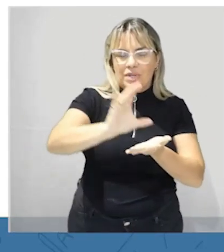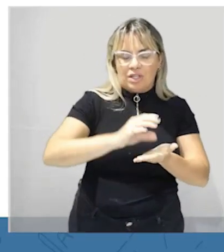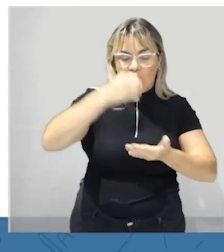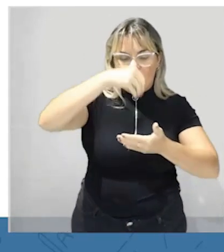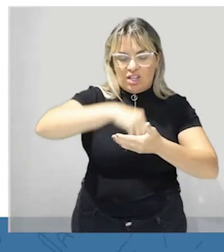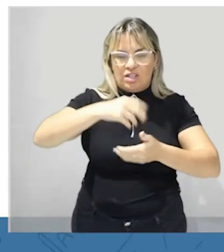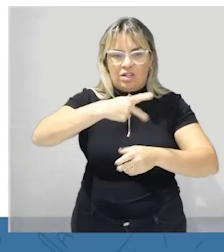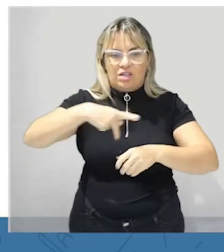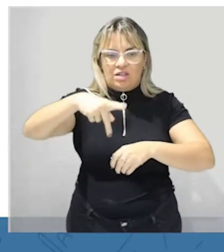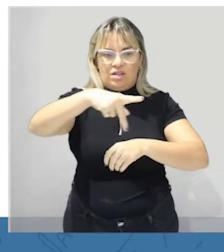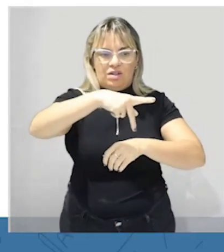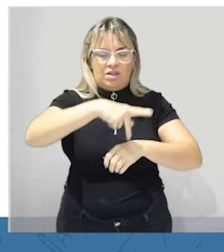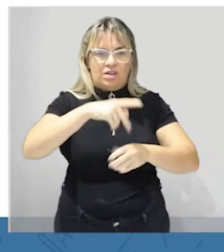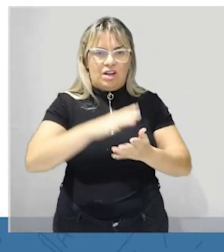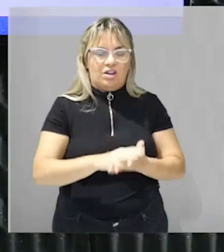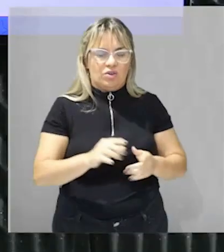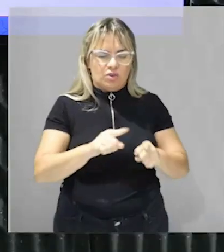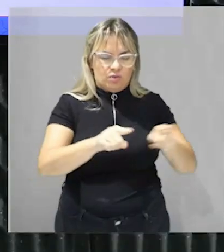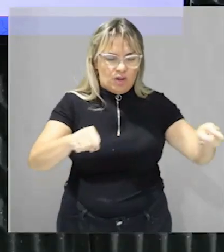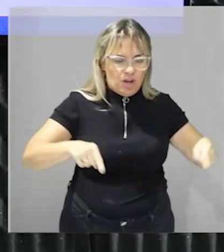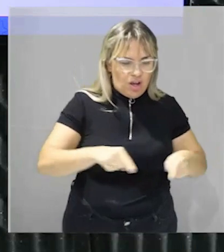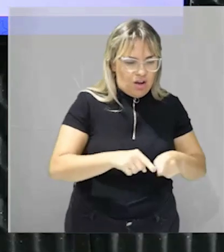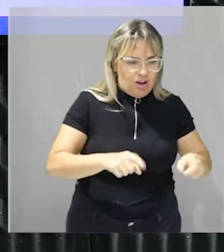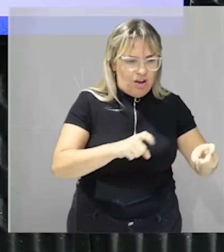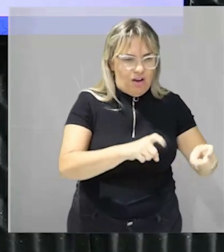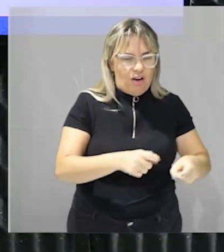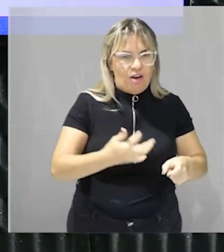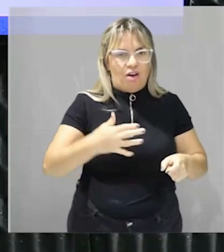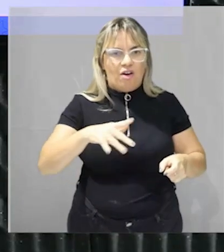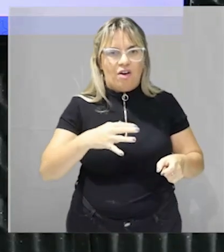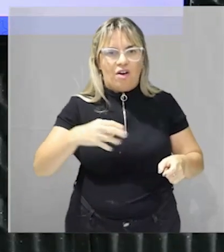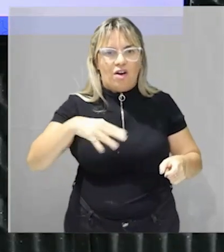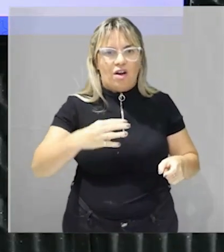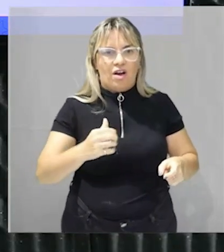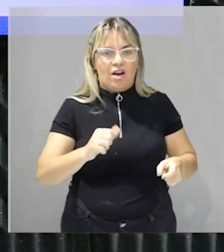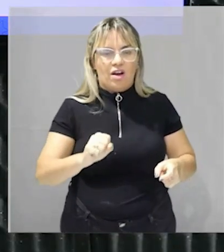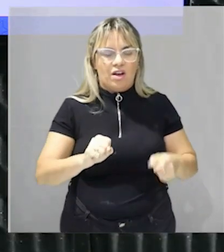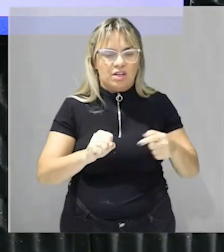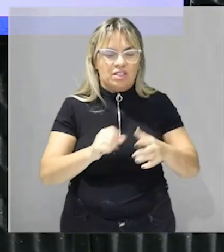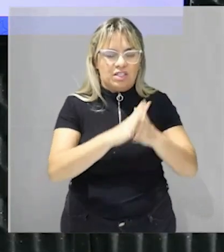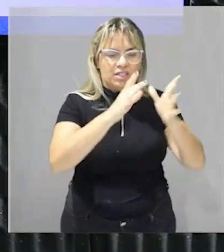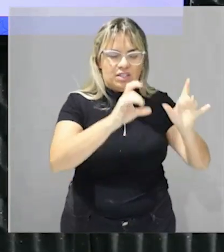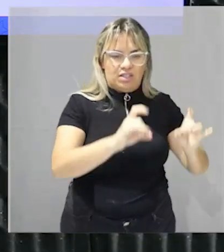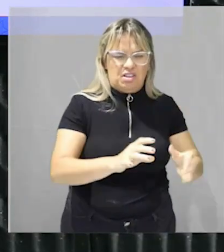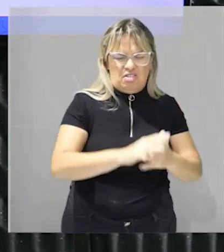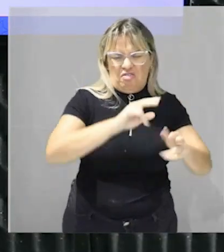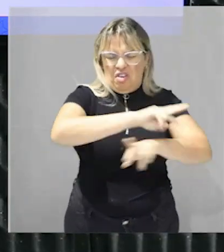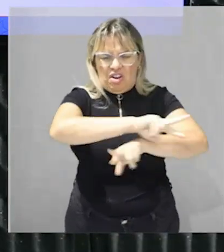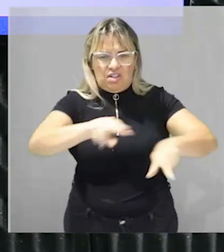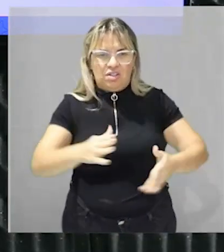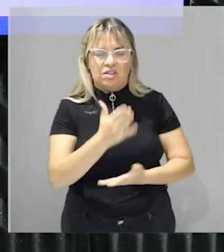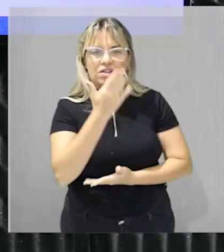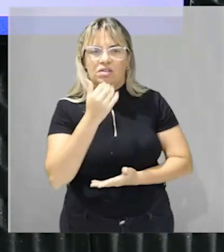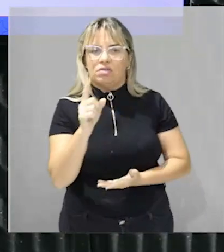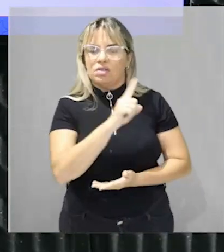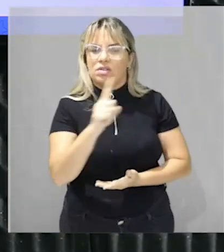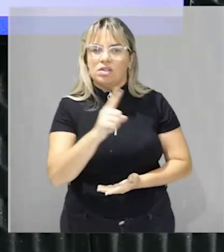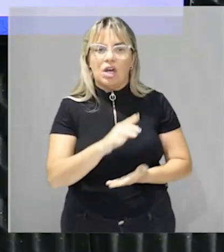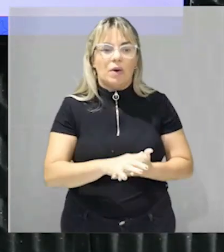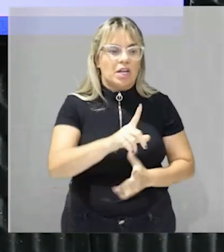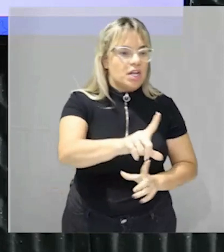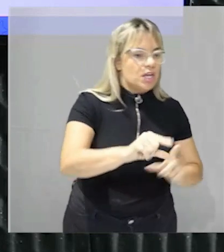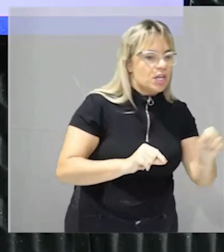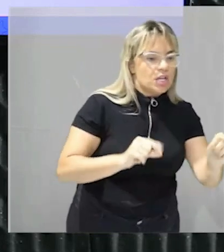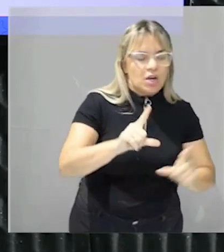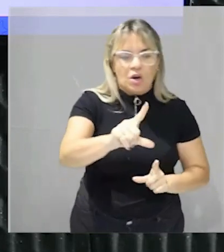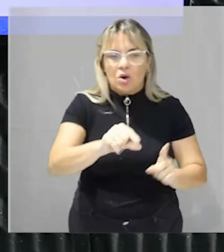olhar fazendas específicas elas não vão produzir variados produtos no mesmo espaço não elas vão priorizar um produto ou seja uma ali produz soja